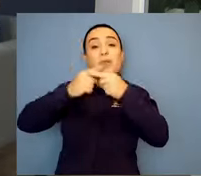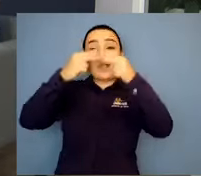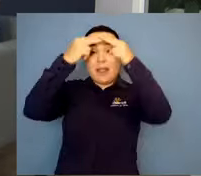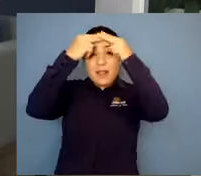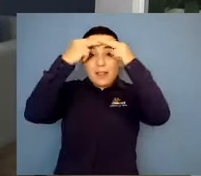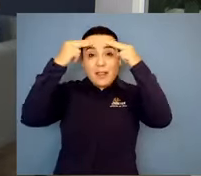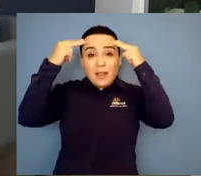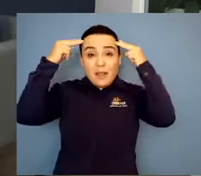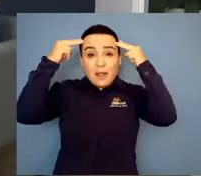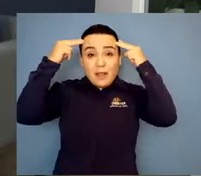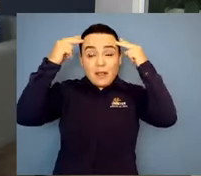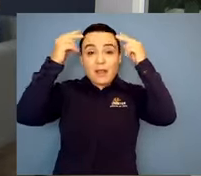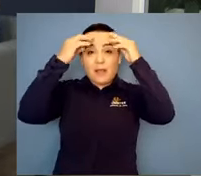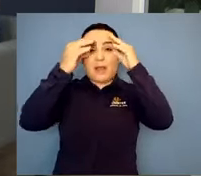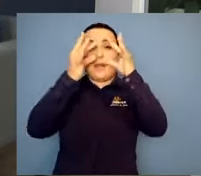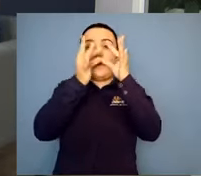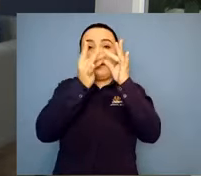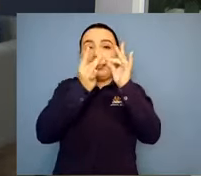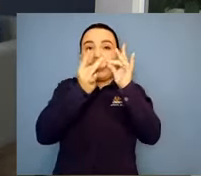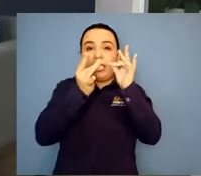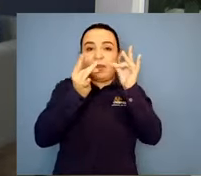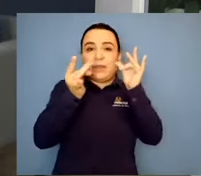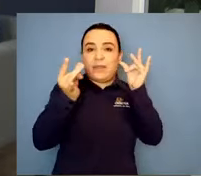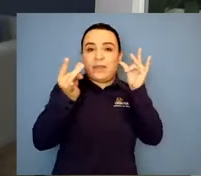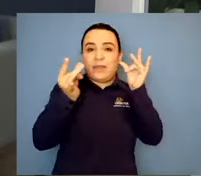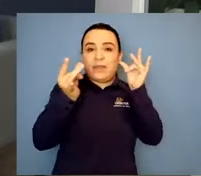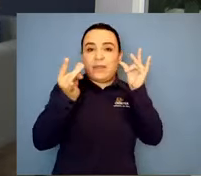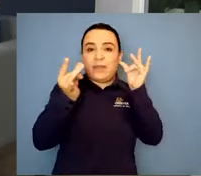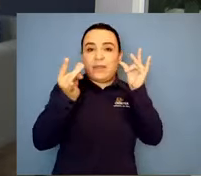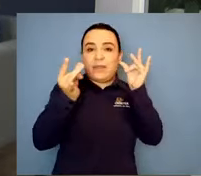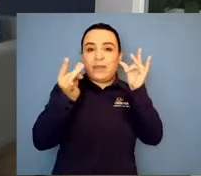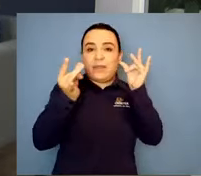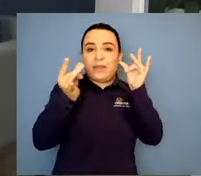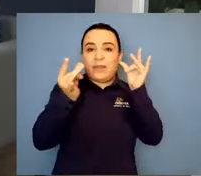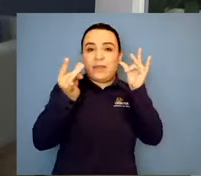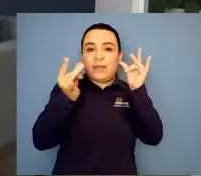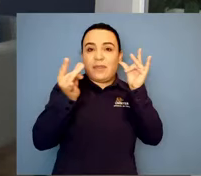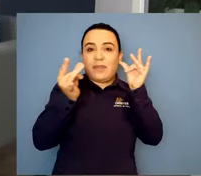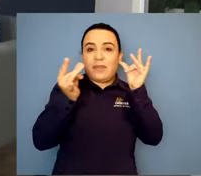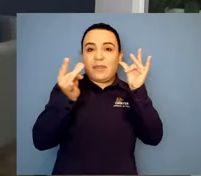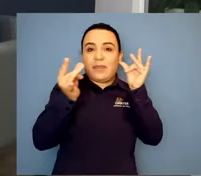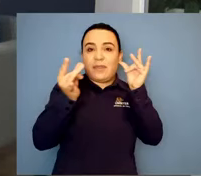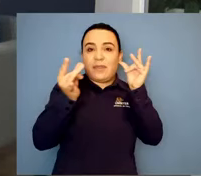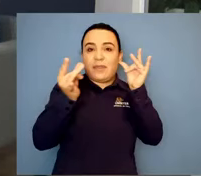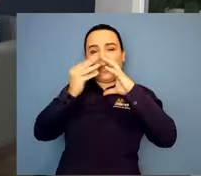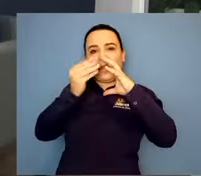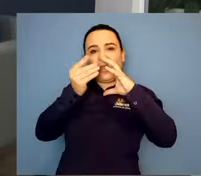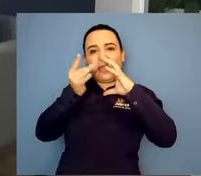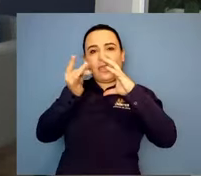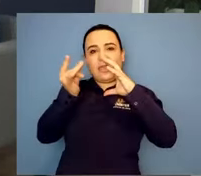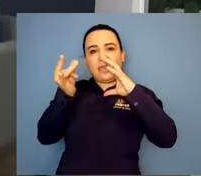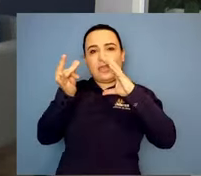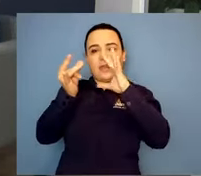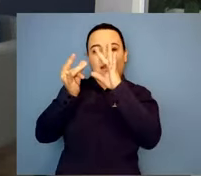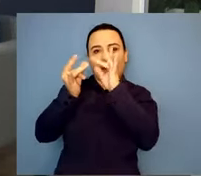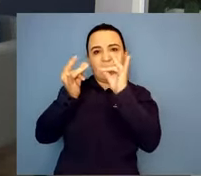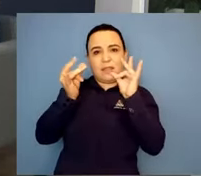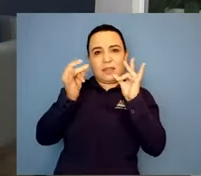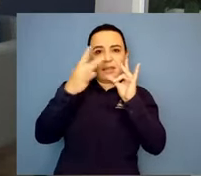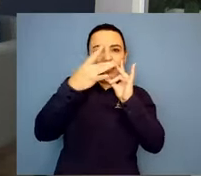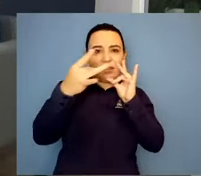né? Então, o que a neuropediatra me falou? Mãezinha, eu vou estudar o caso.